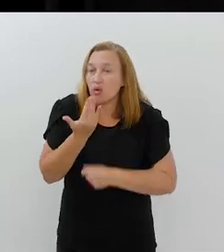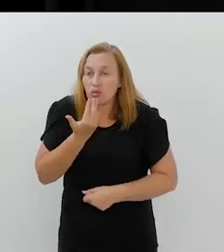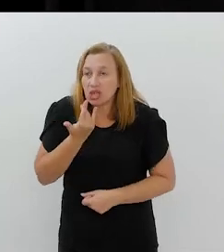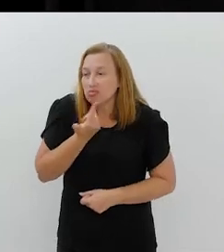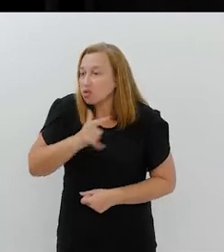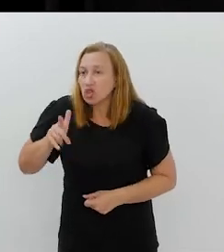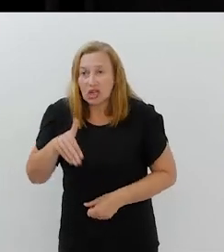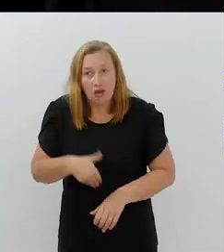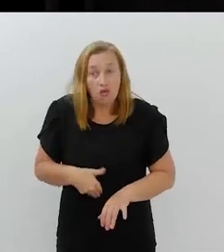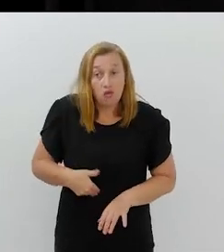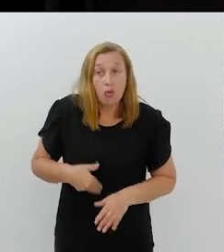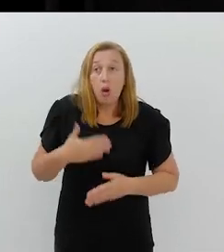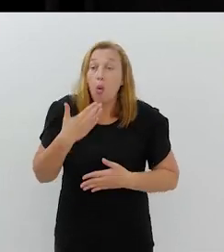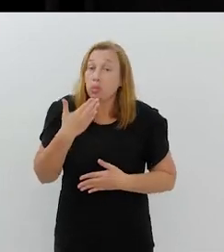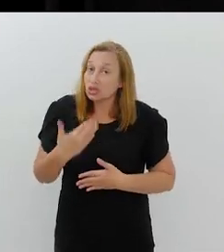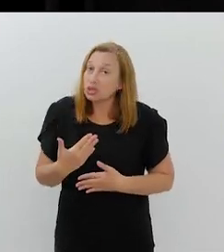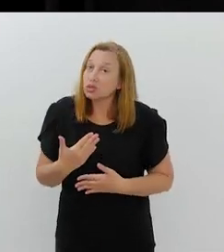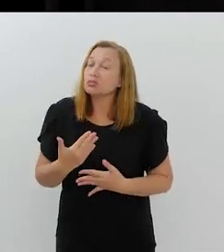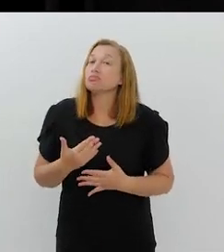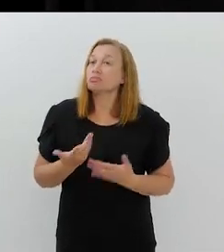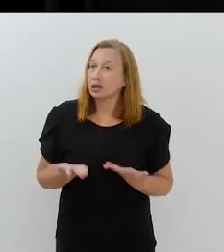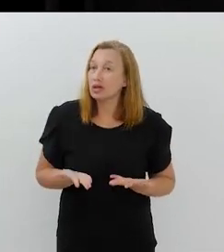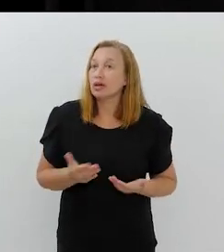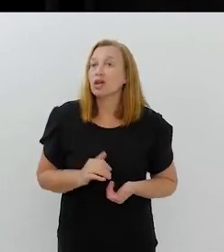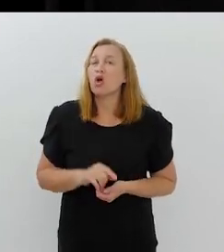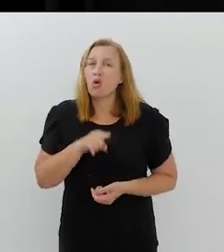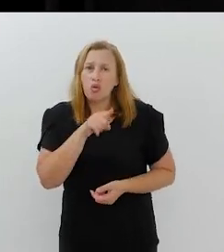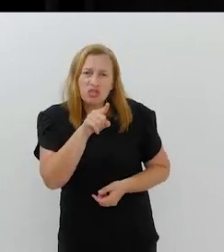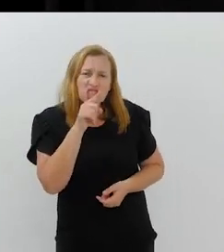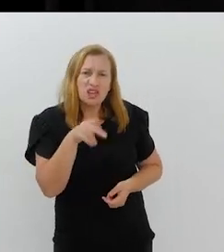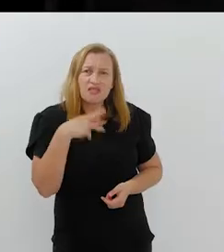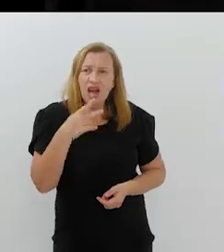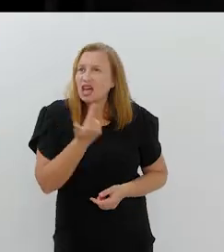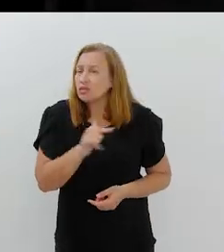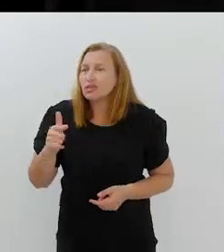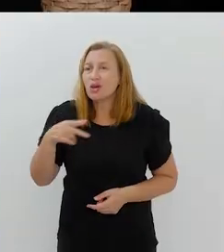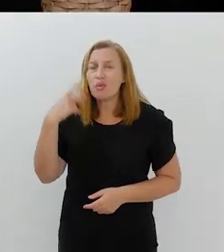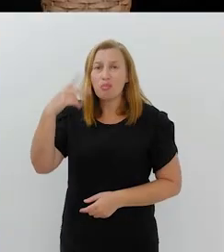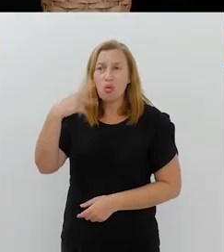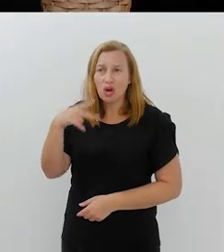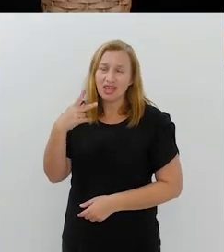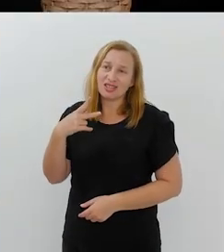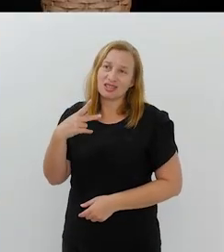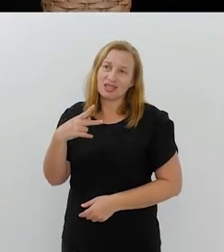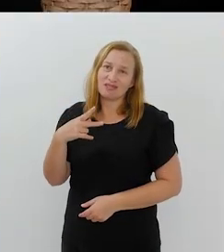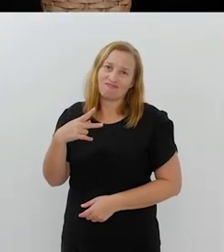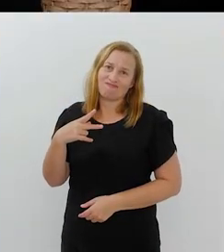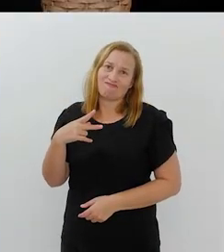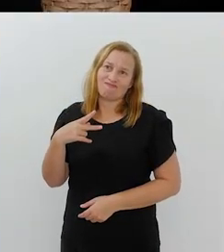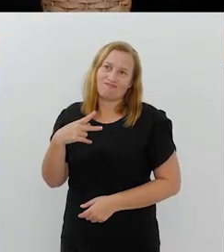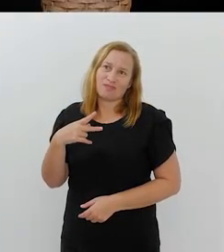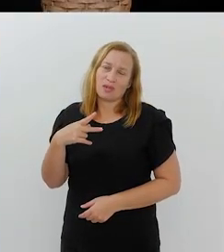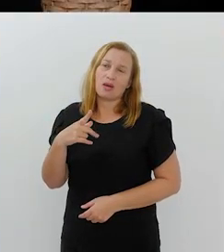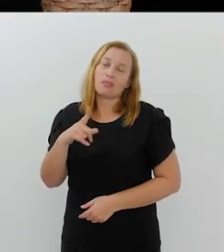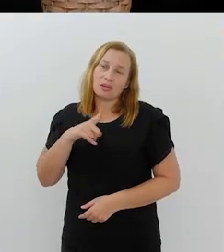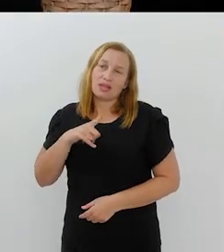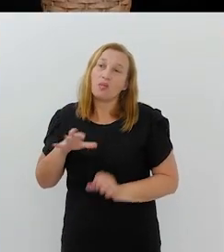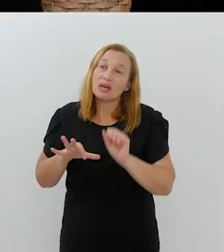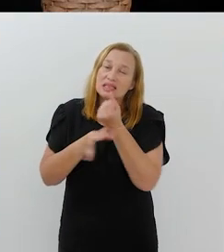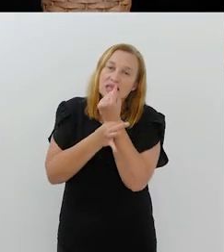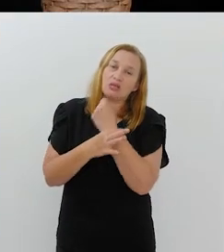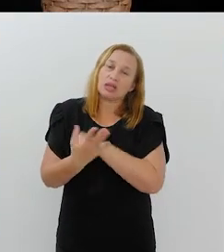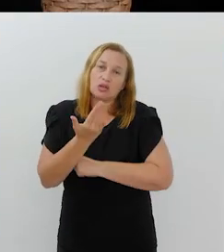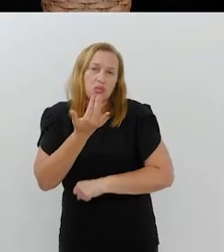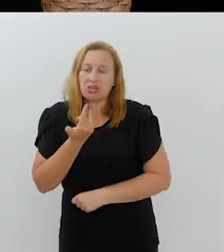fome. E, assim, é um apelo muito grande. Ou, como você disse, não existe uma política para